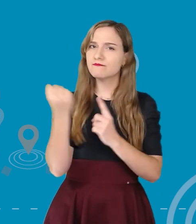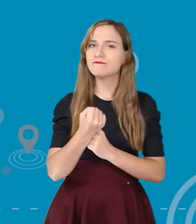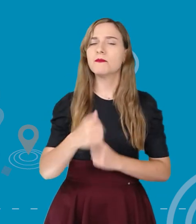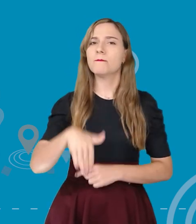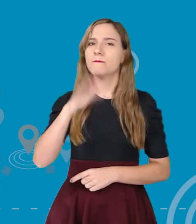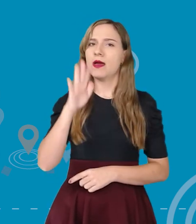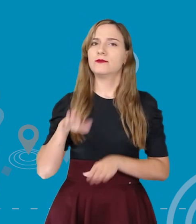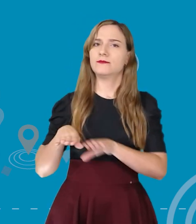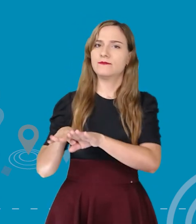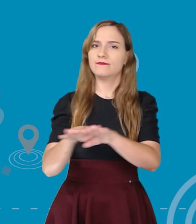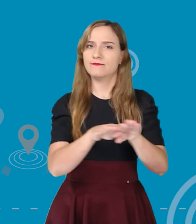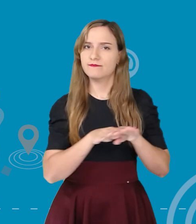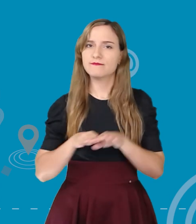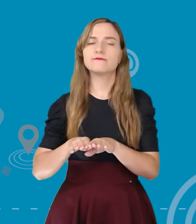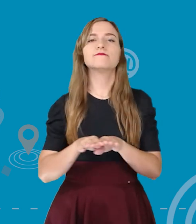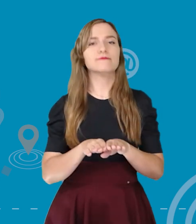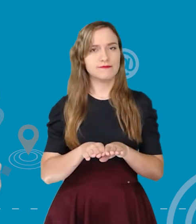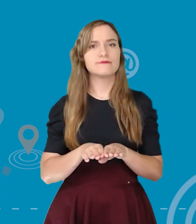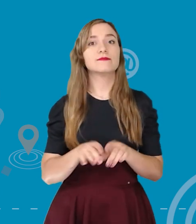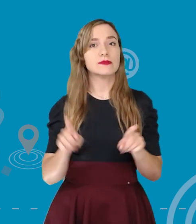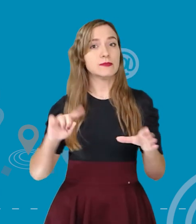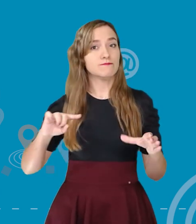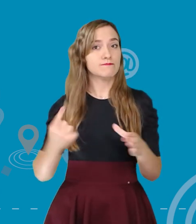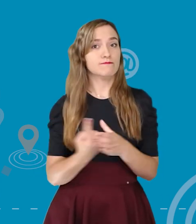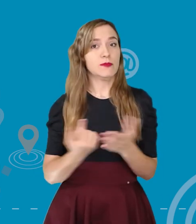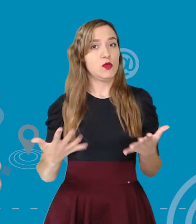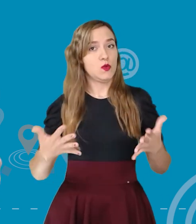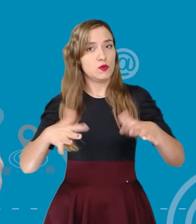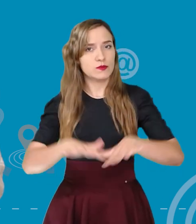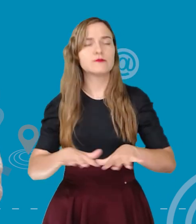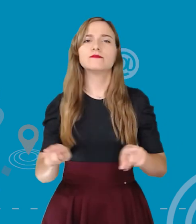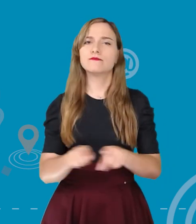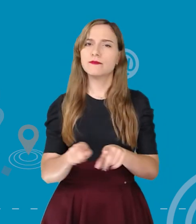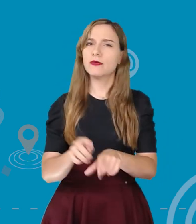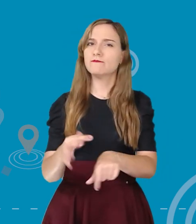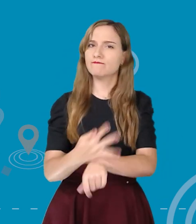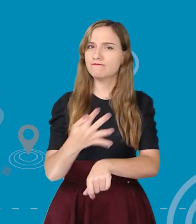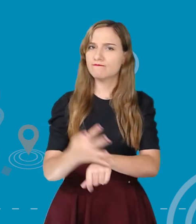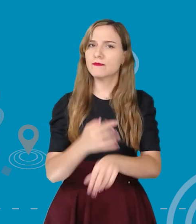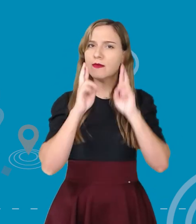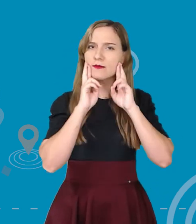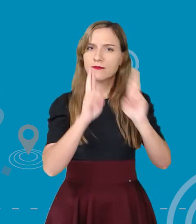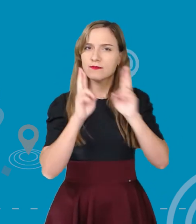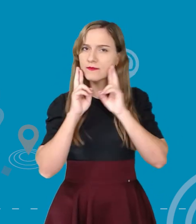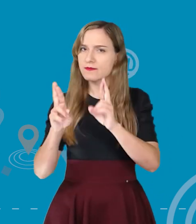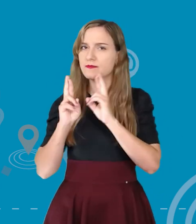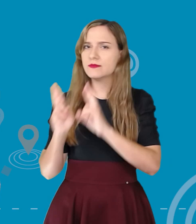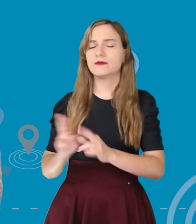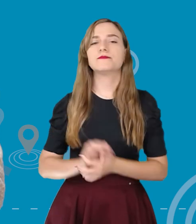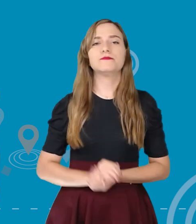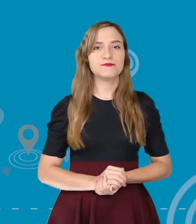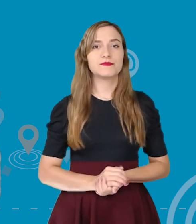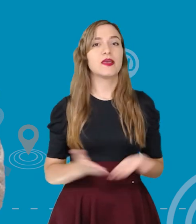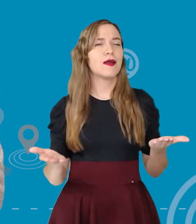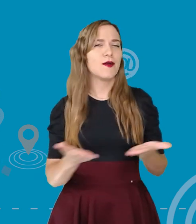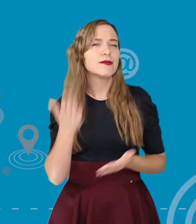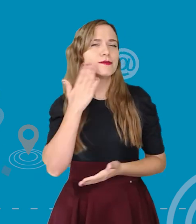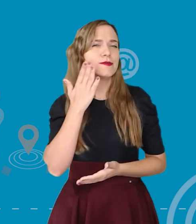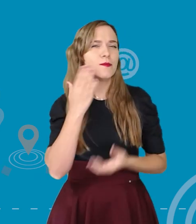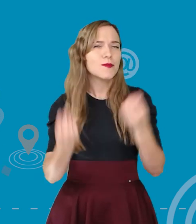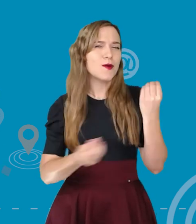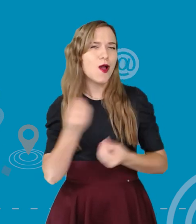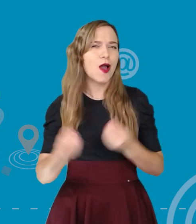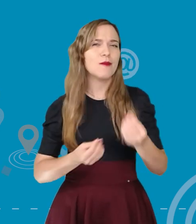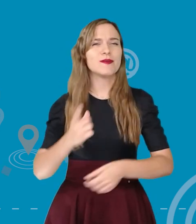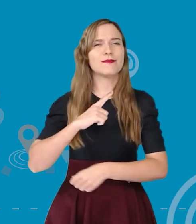sociedade mais igualitária, inclusiva e tolerante. E para saber mais sobre